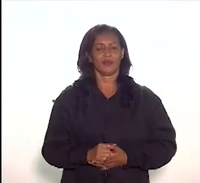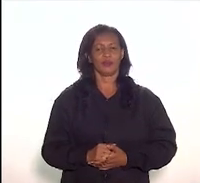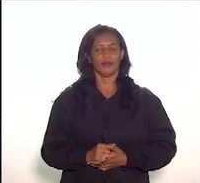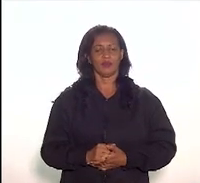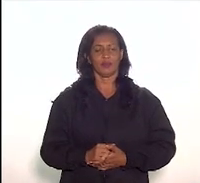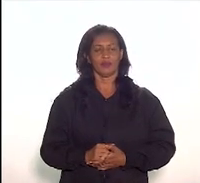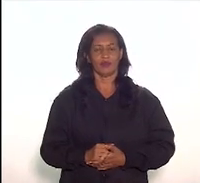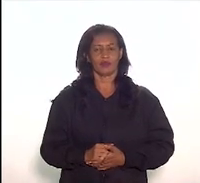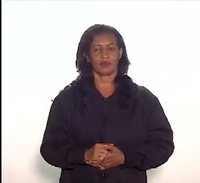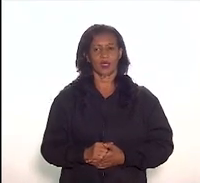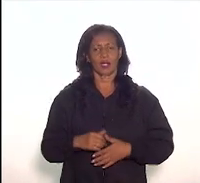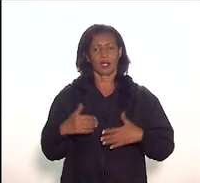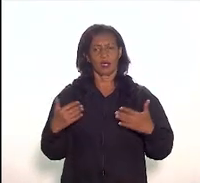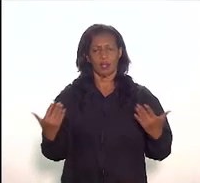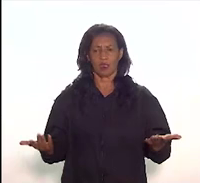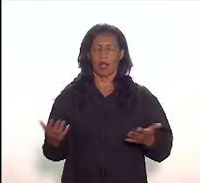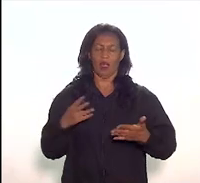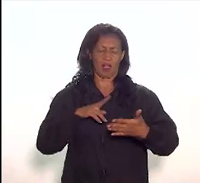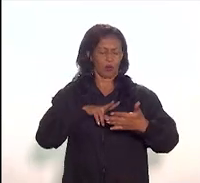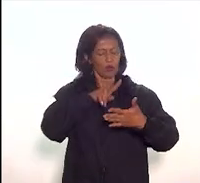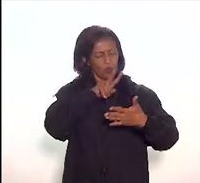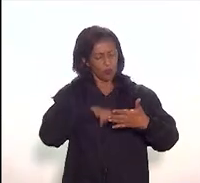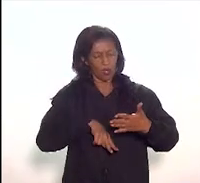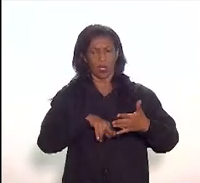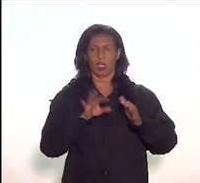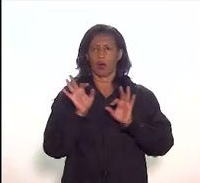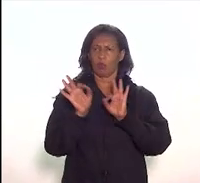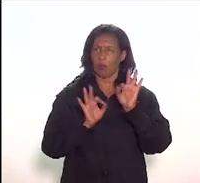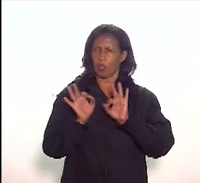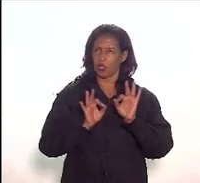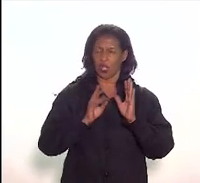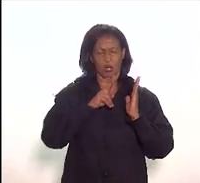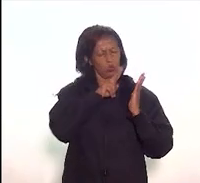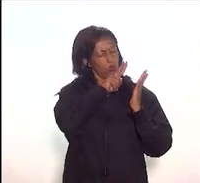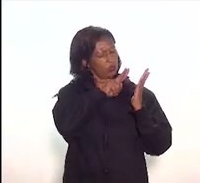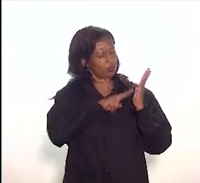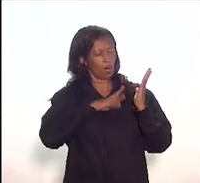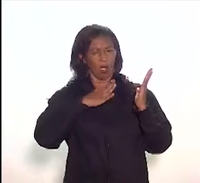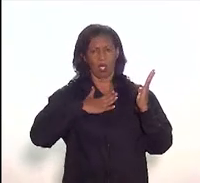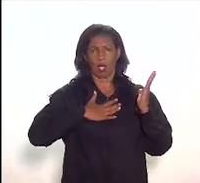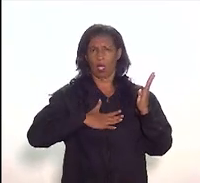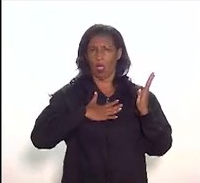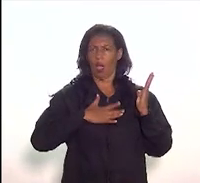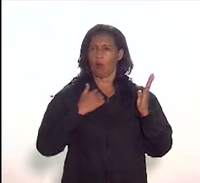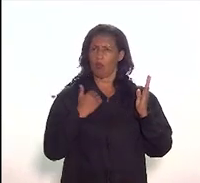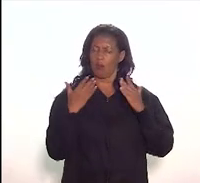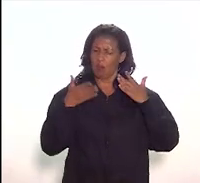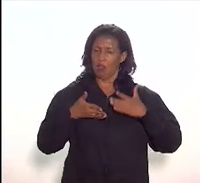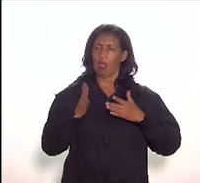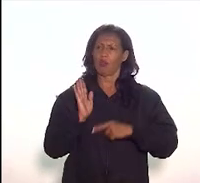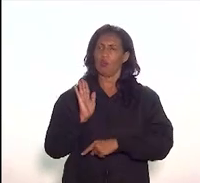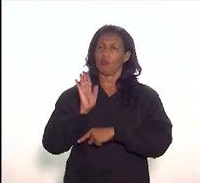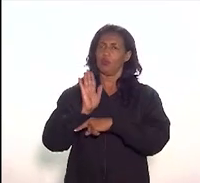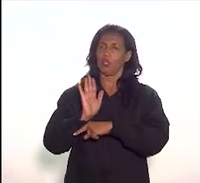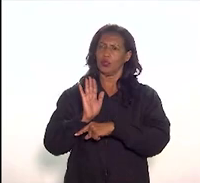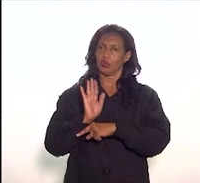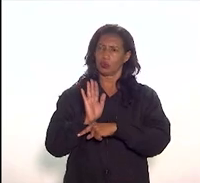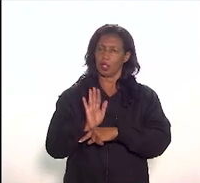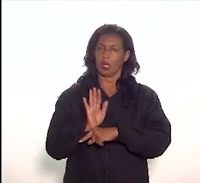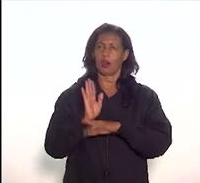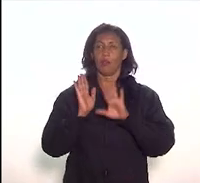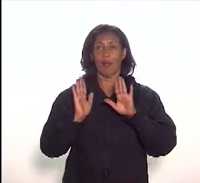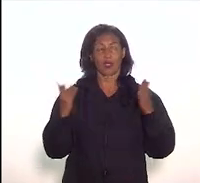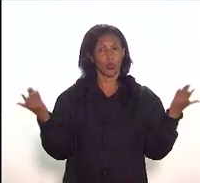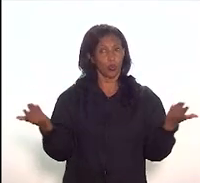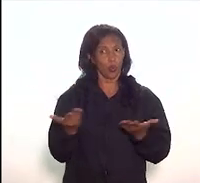claro vou ler com mais calma e quero estar aqui para contribuir mas hoje a perspectiva do